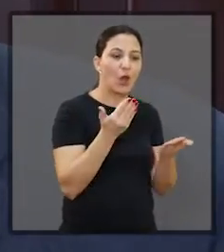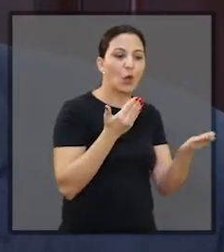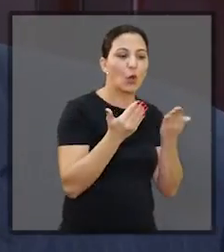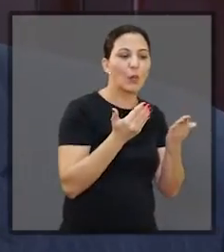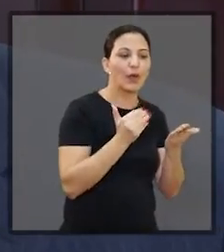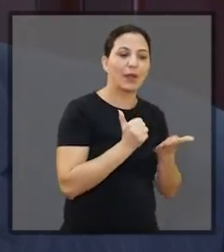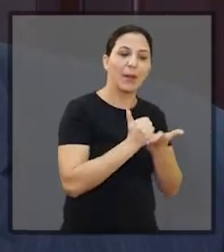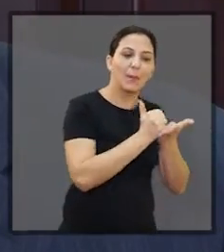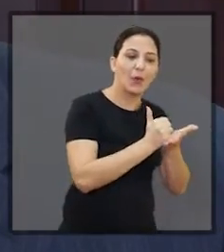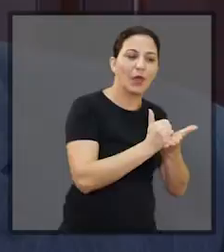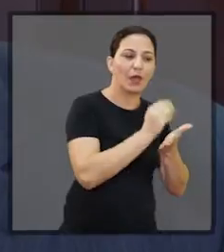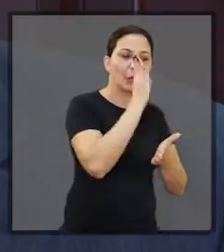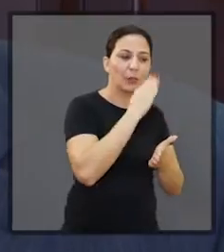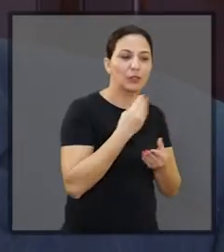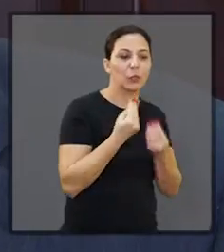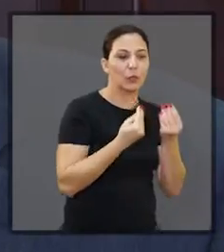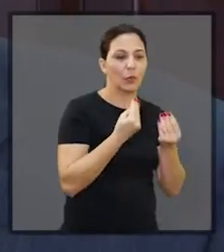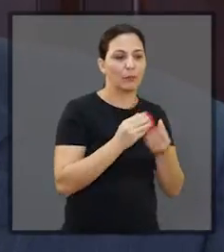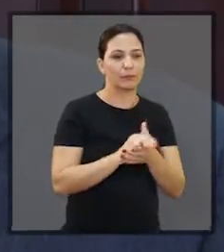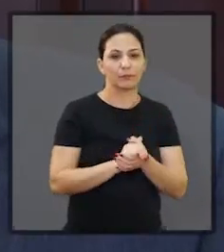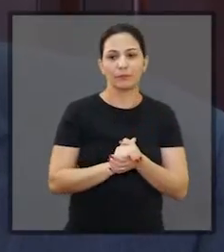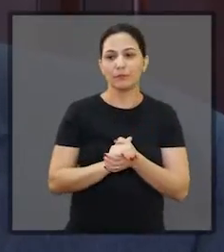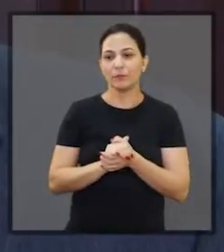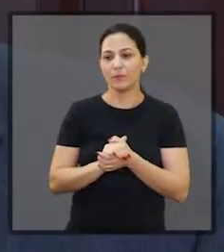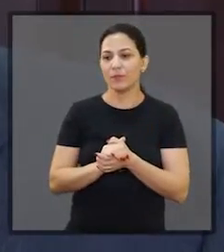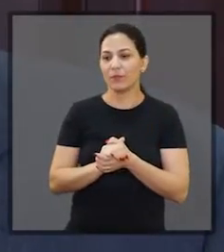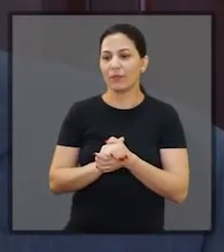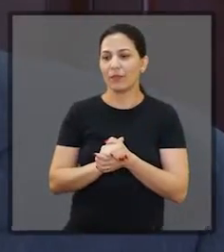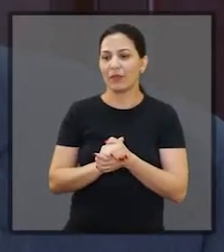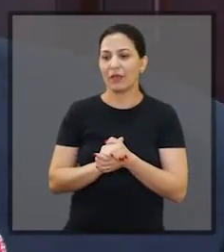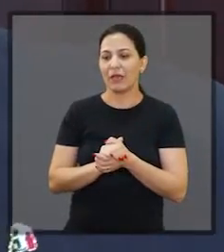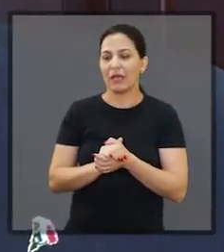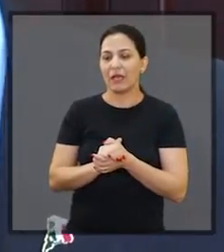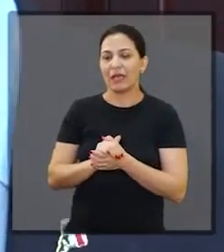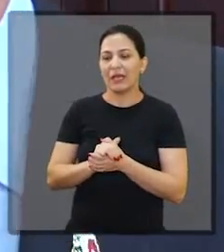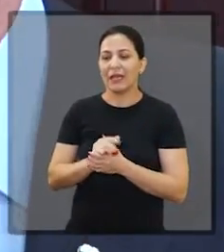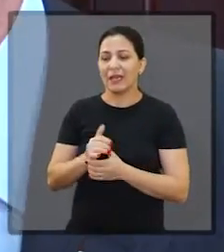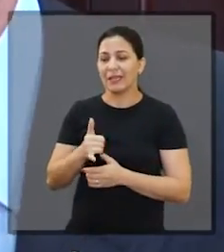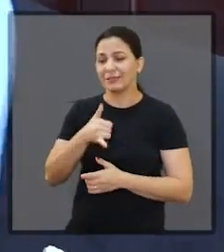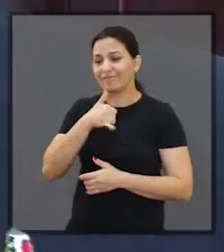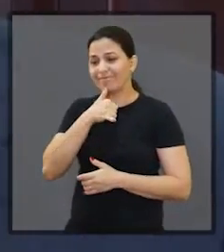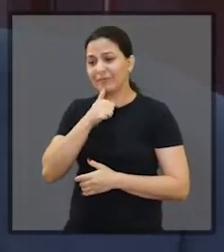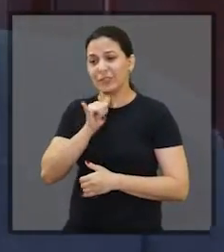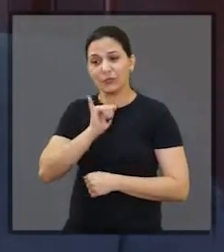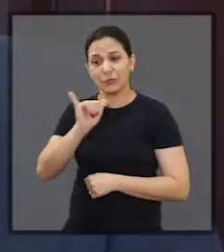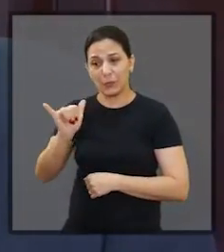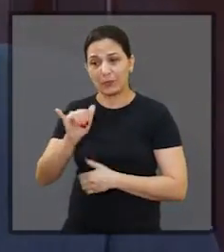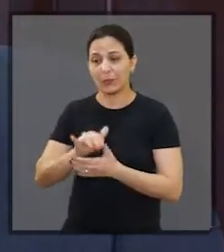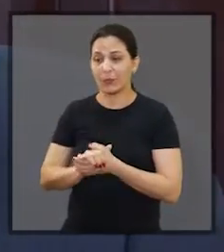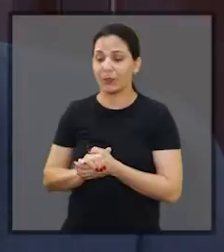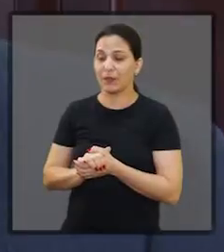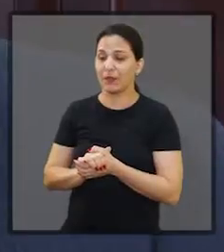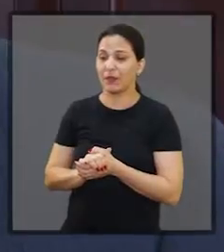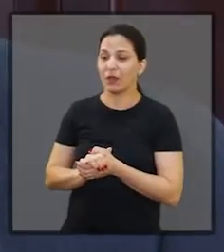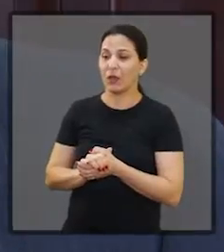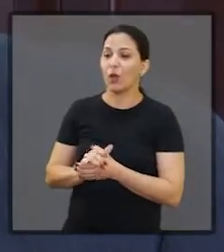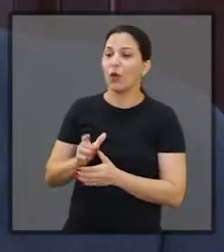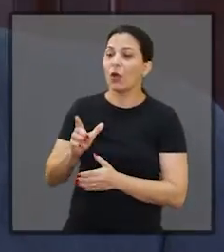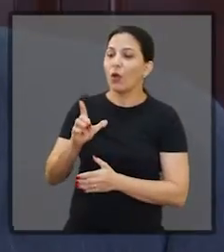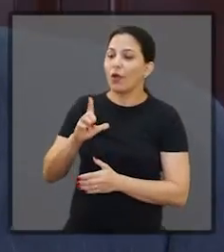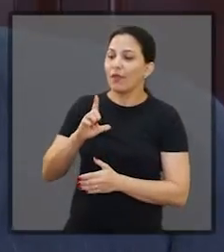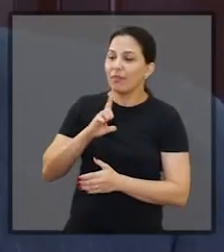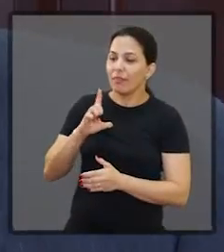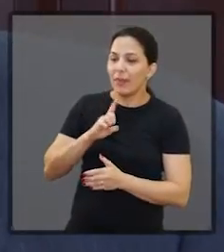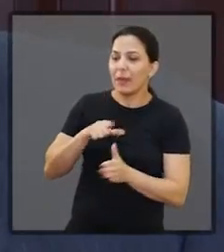ser comparada e contribuir com a experiência brasileira? Olha, é uma triste notícia que eu tenho para dar para você. Pelo seguinte, a operação